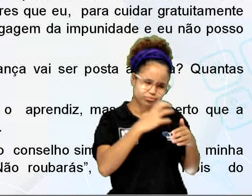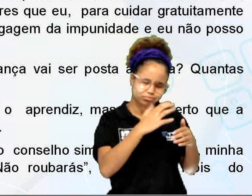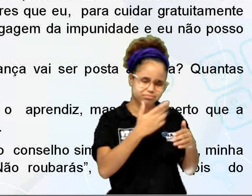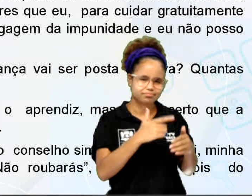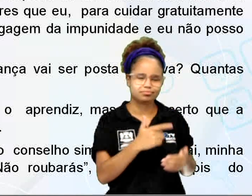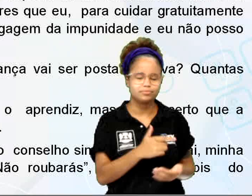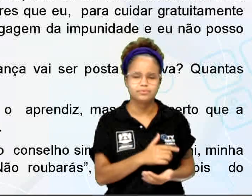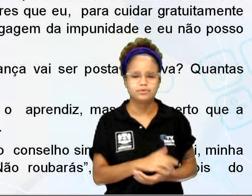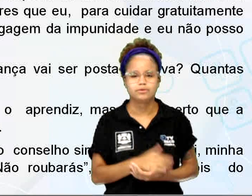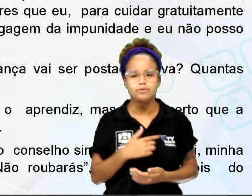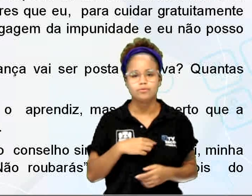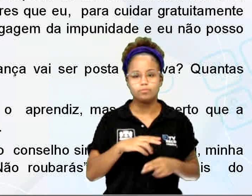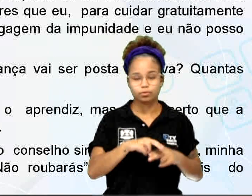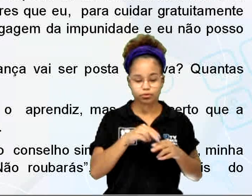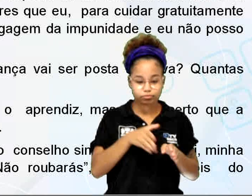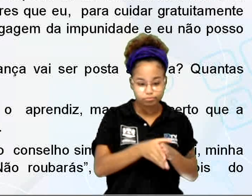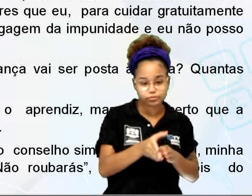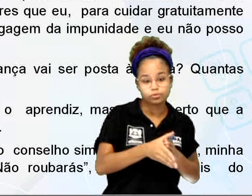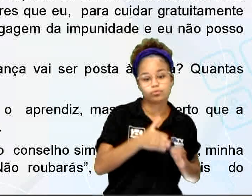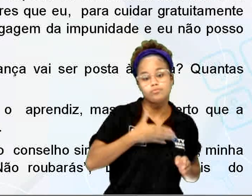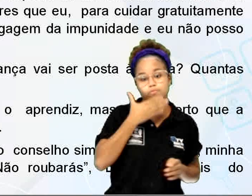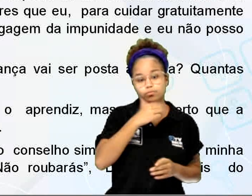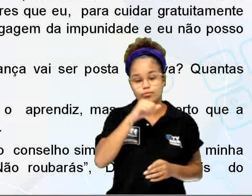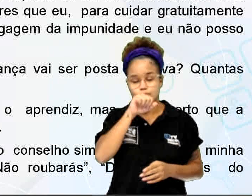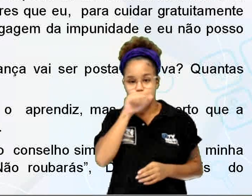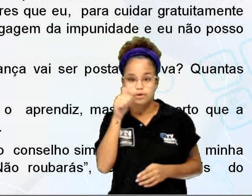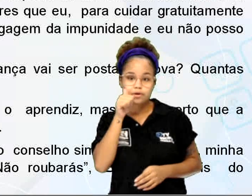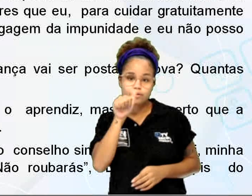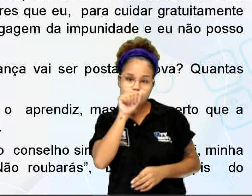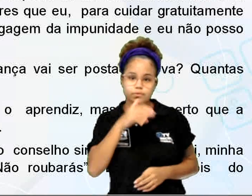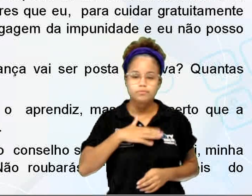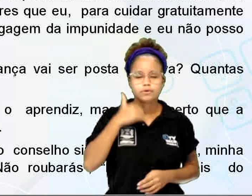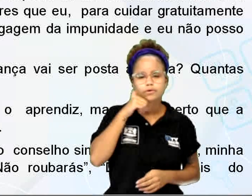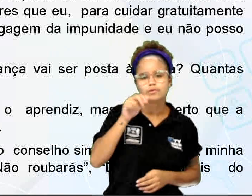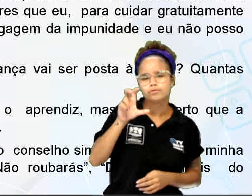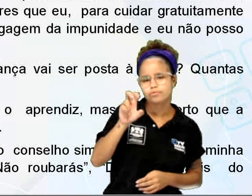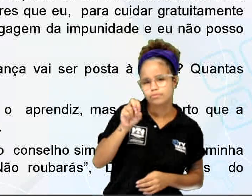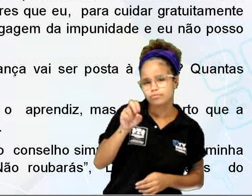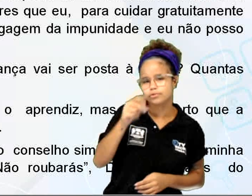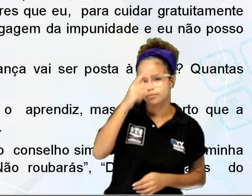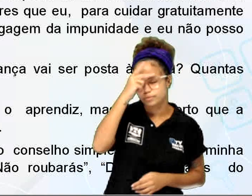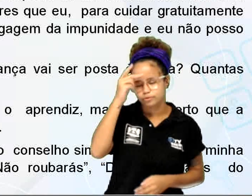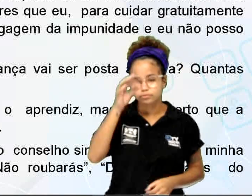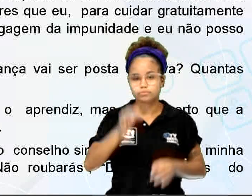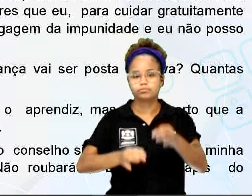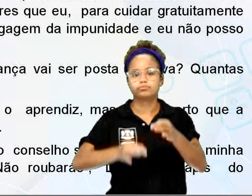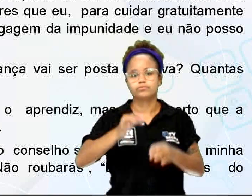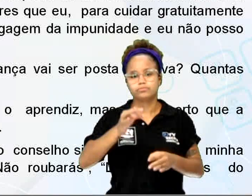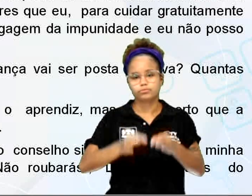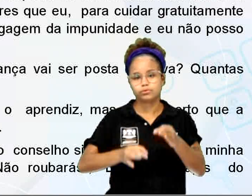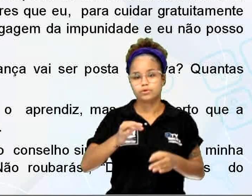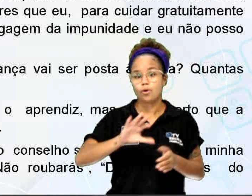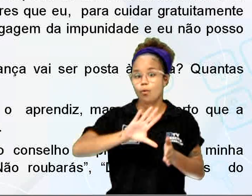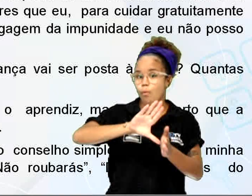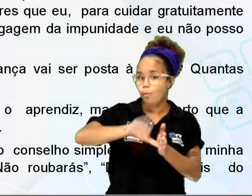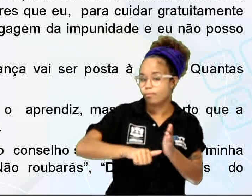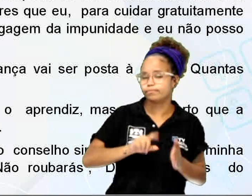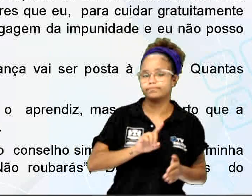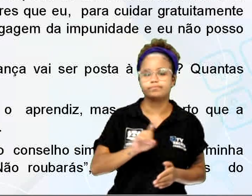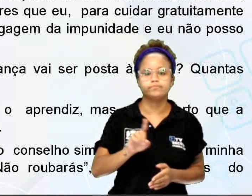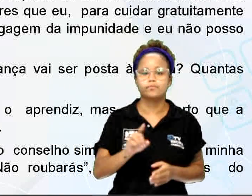conselho simples do meu pai. Minha mãe, minha avó e dos justos que os precederam. Não roubarás.